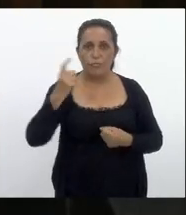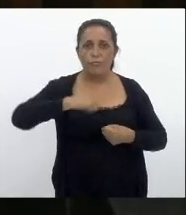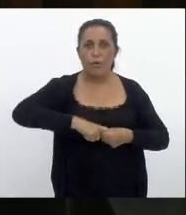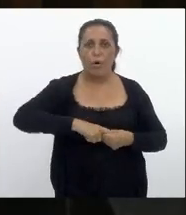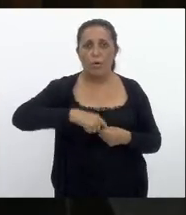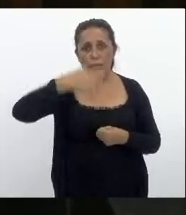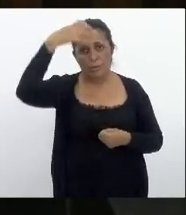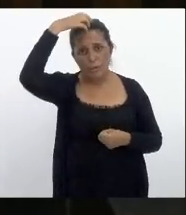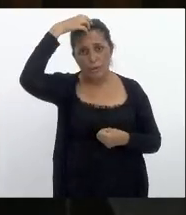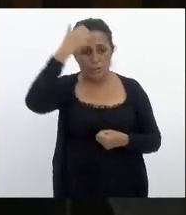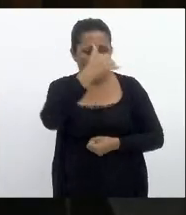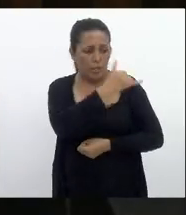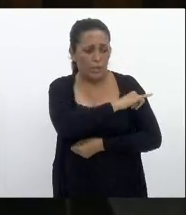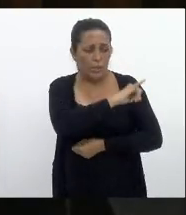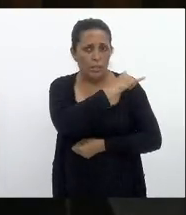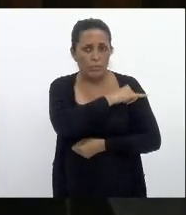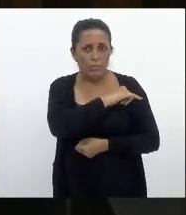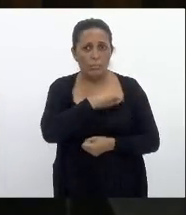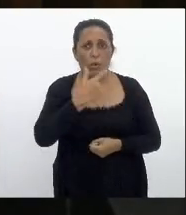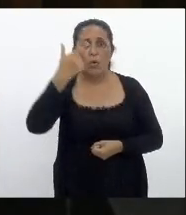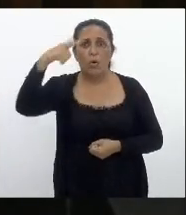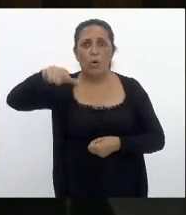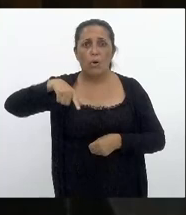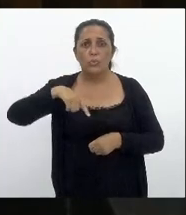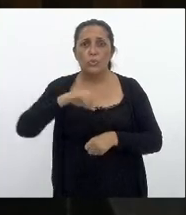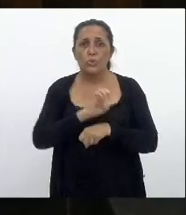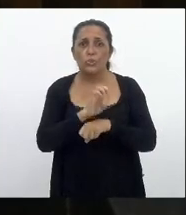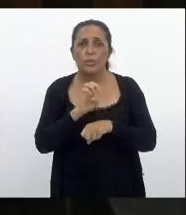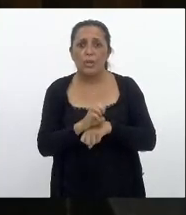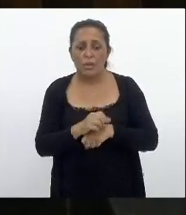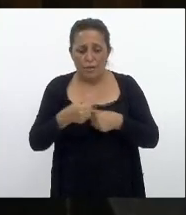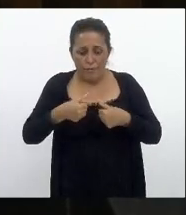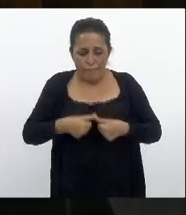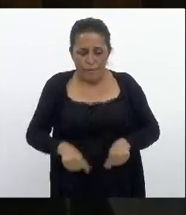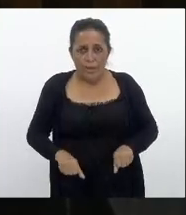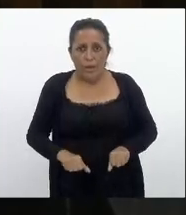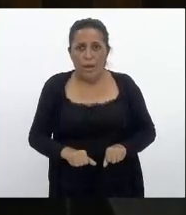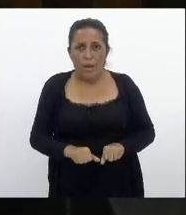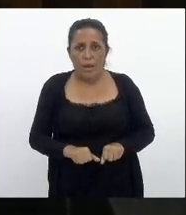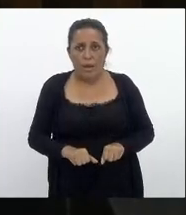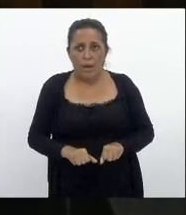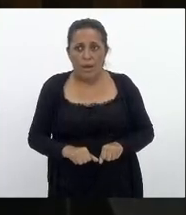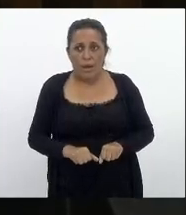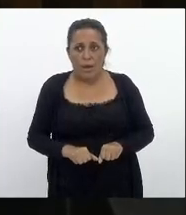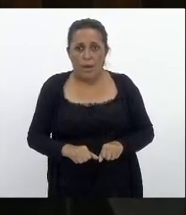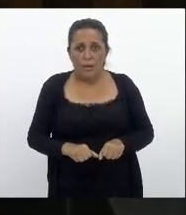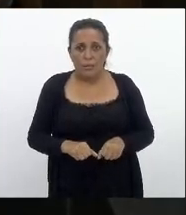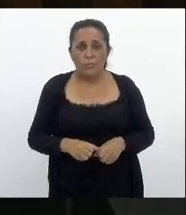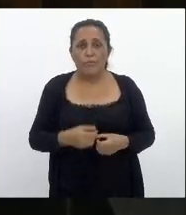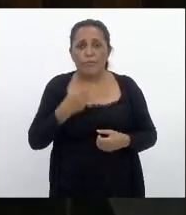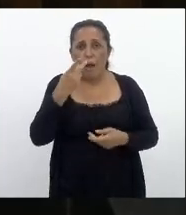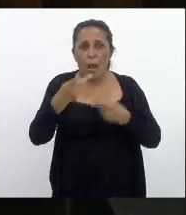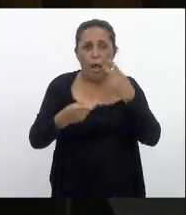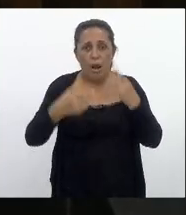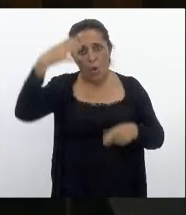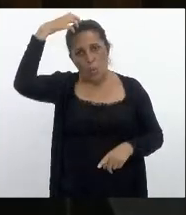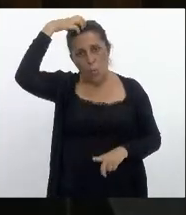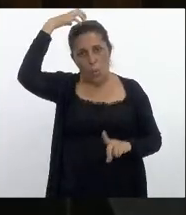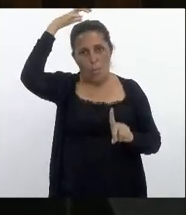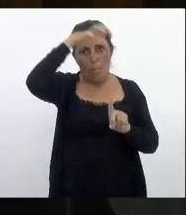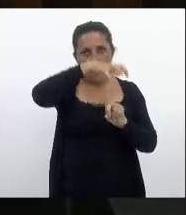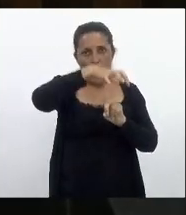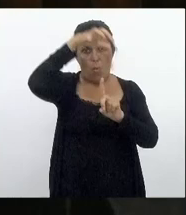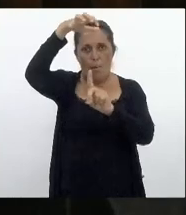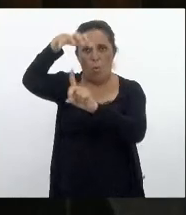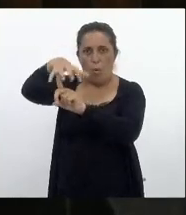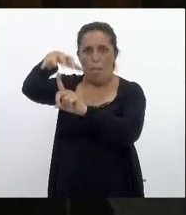vamos matar isso no peito agora ficar aqui jogando para a galera dizendo que a culpa é do Bolsonaro